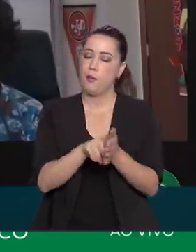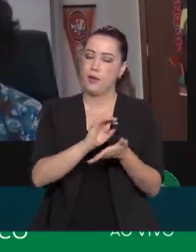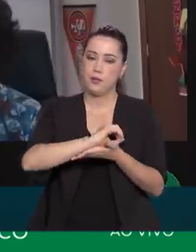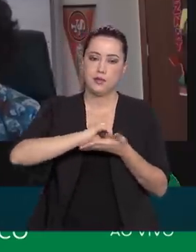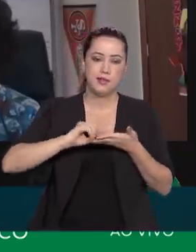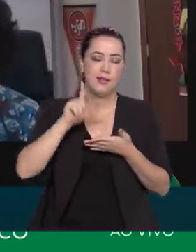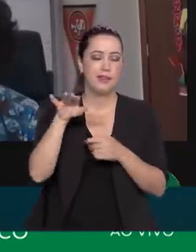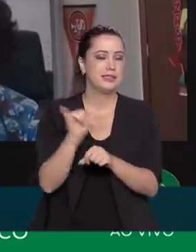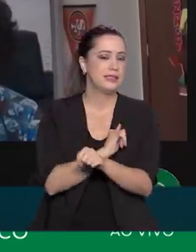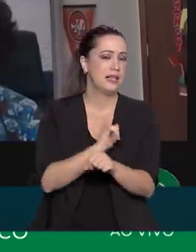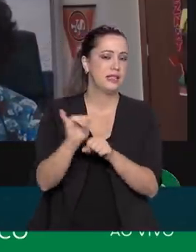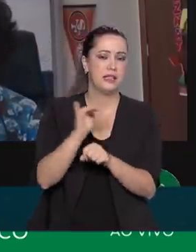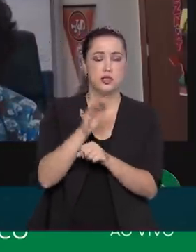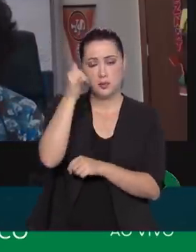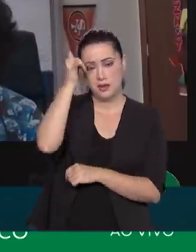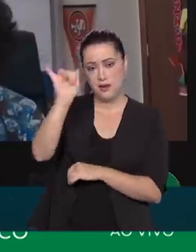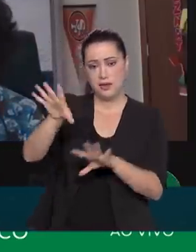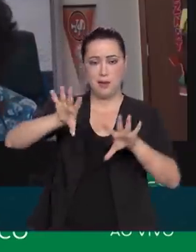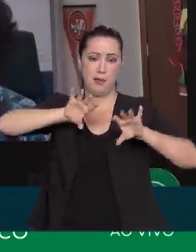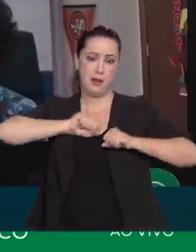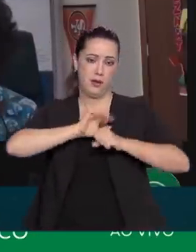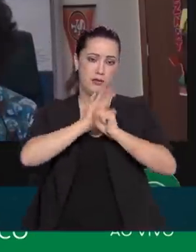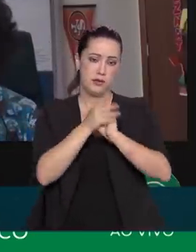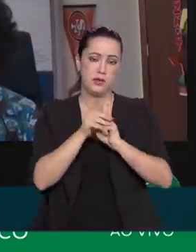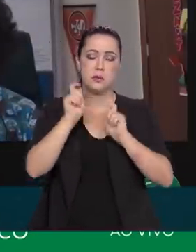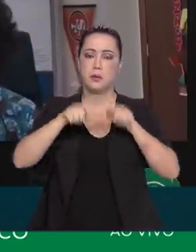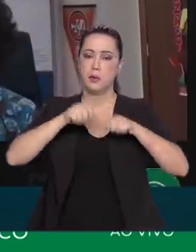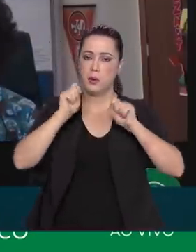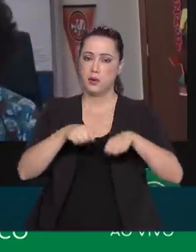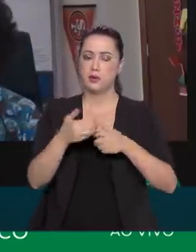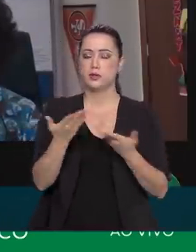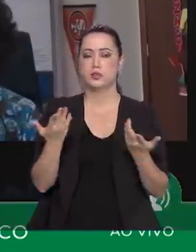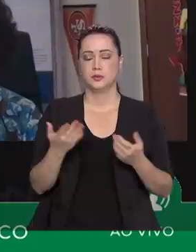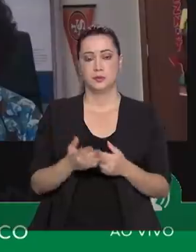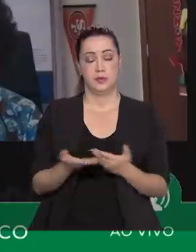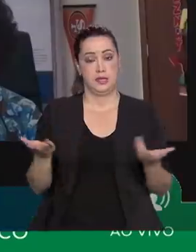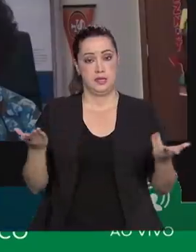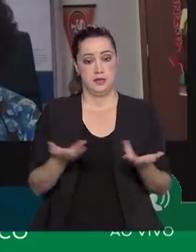estratégia antiviral individual de quem pode comer nessa pandemia.